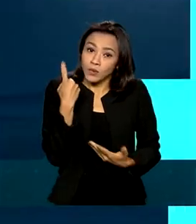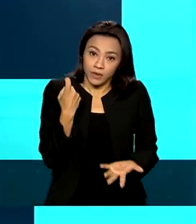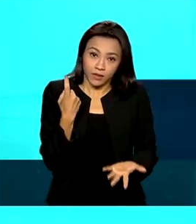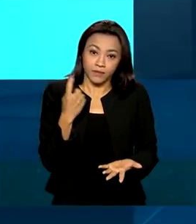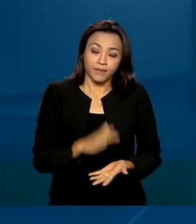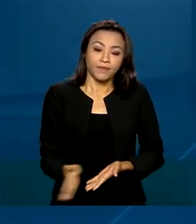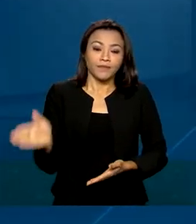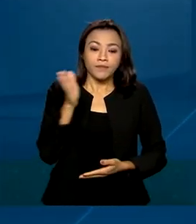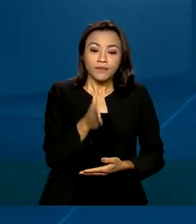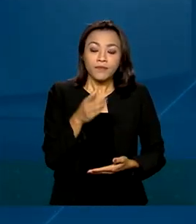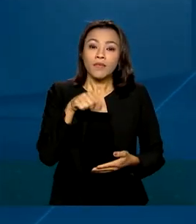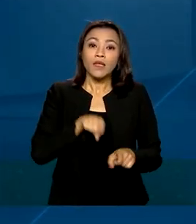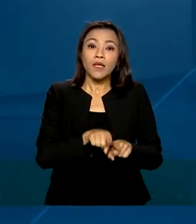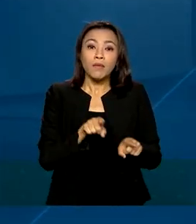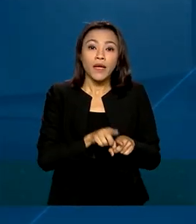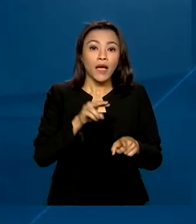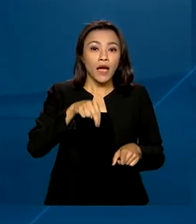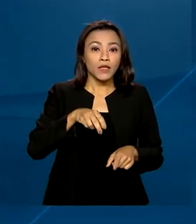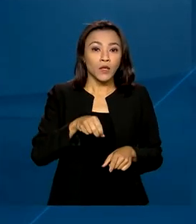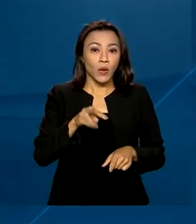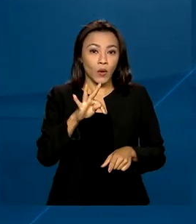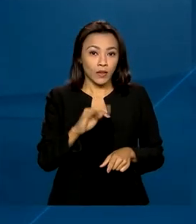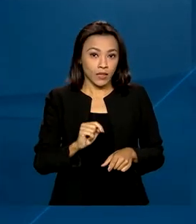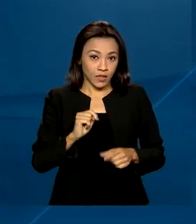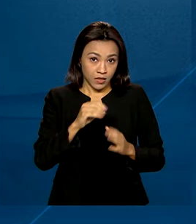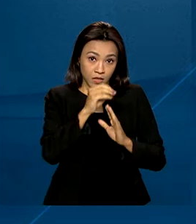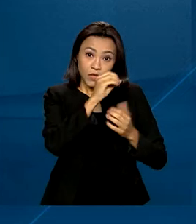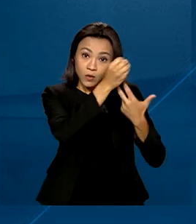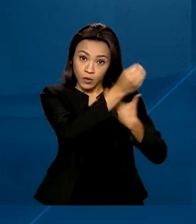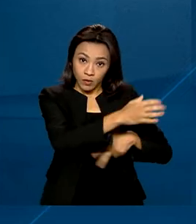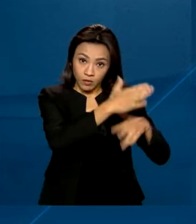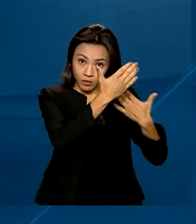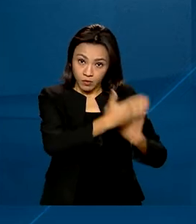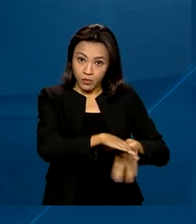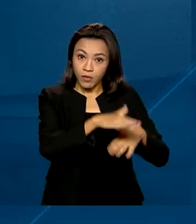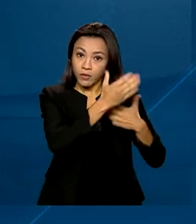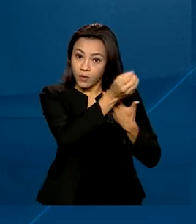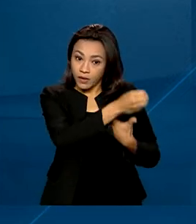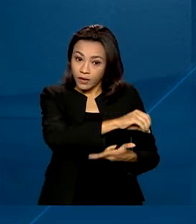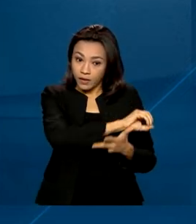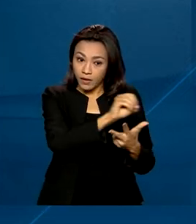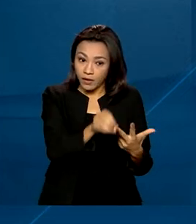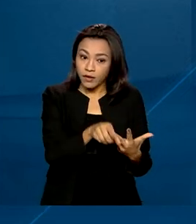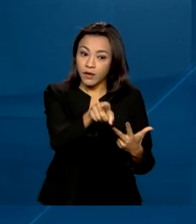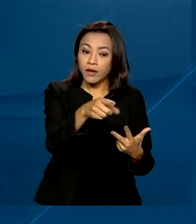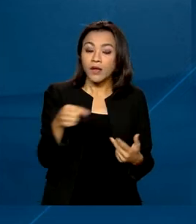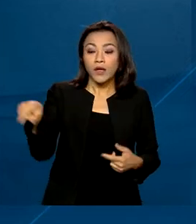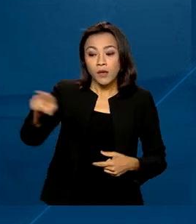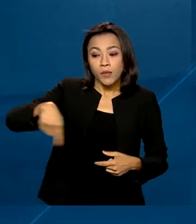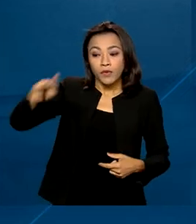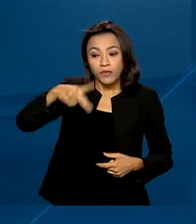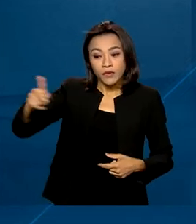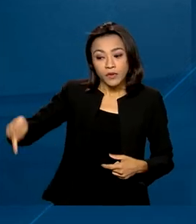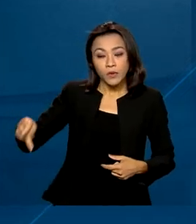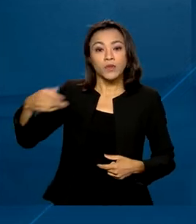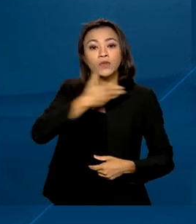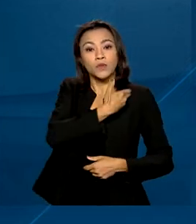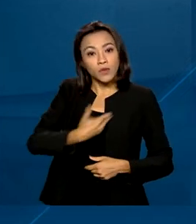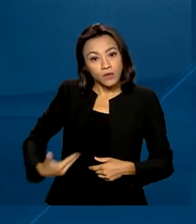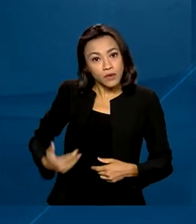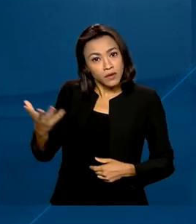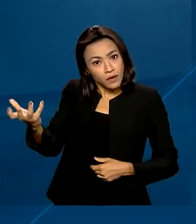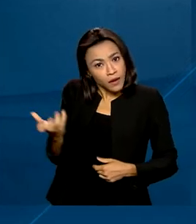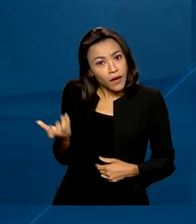né? Além das notas do Enem, a classificação do ProUni vai seguir a seguinte ordem. Professores da rede pública que queiram fazer